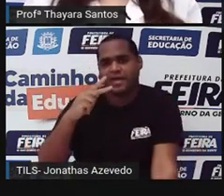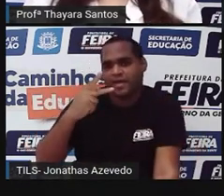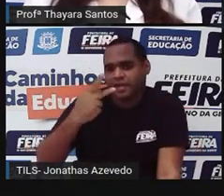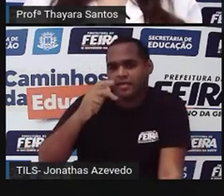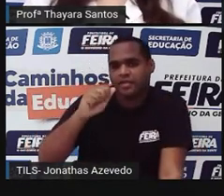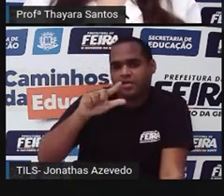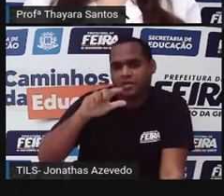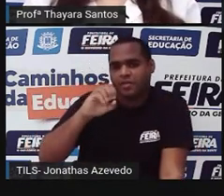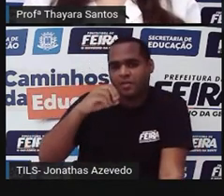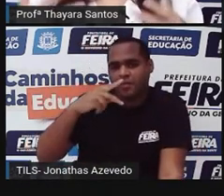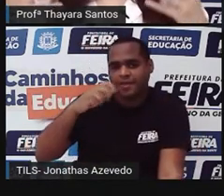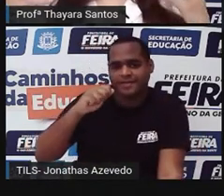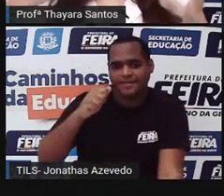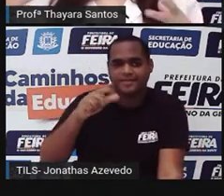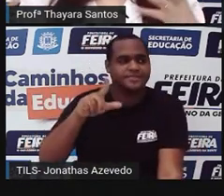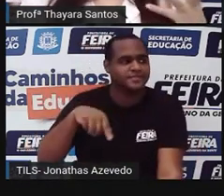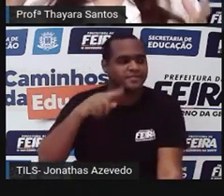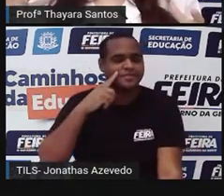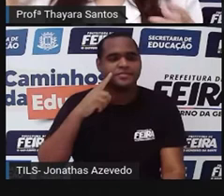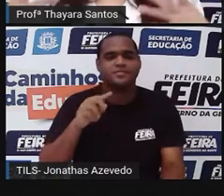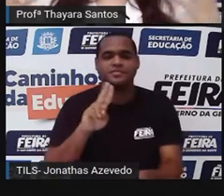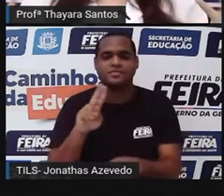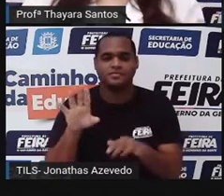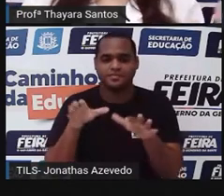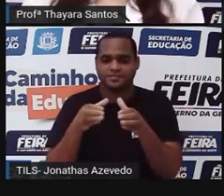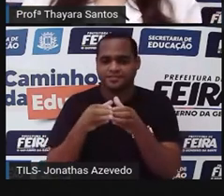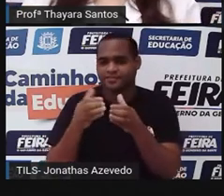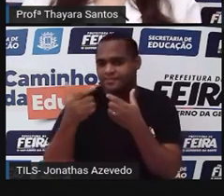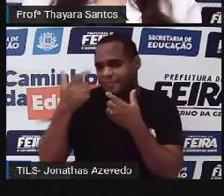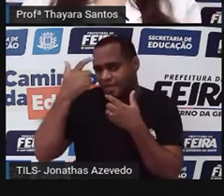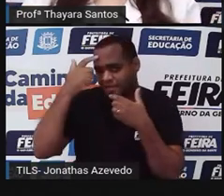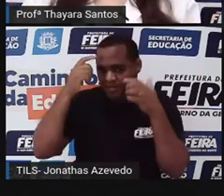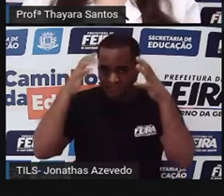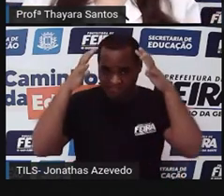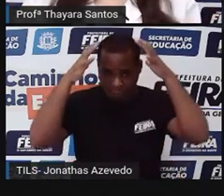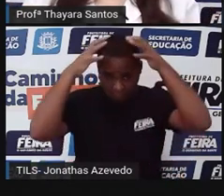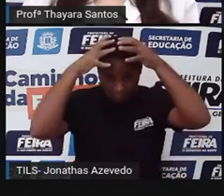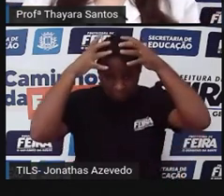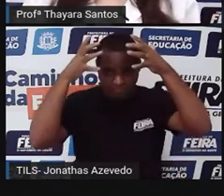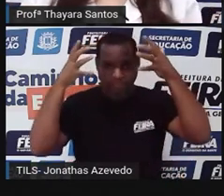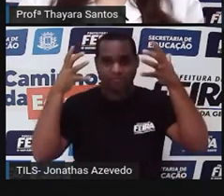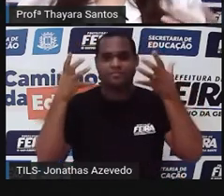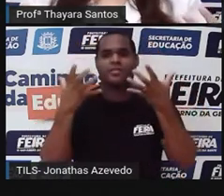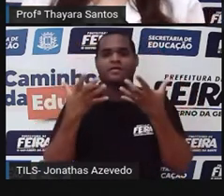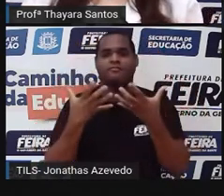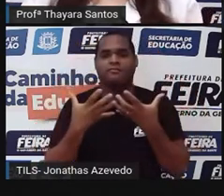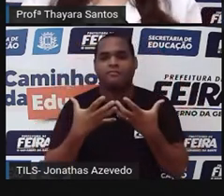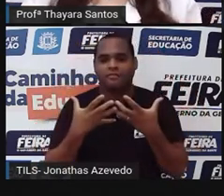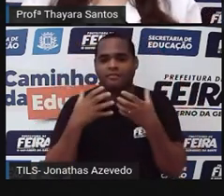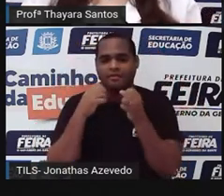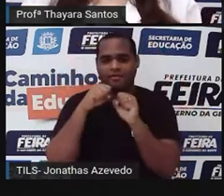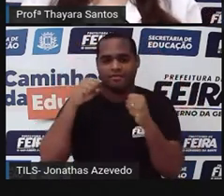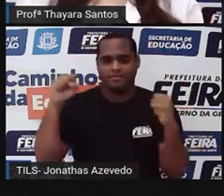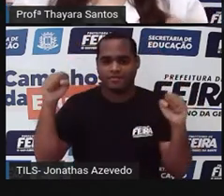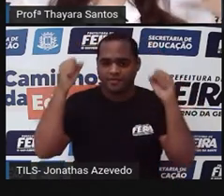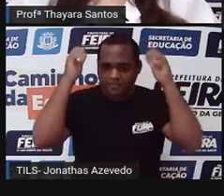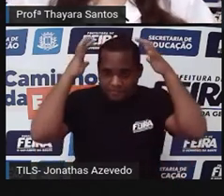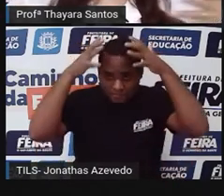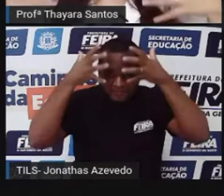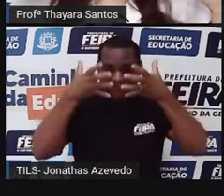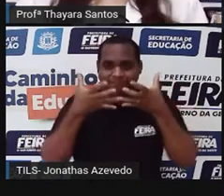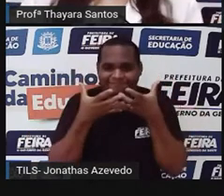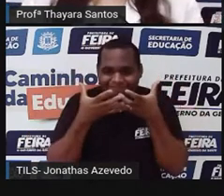nome vem da... Céfalo vem de cabeça. Então, os cefalópodes, eles têm uma cabeça bem desenvolvida, né?